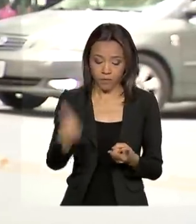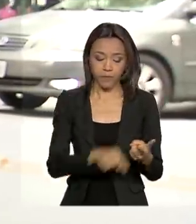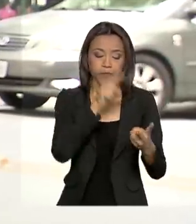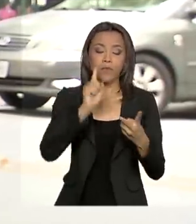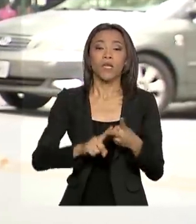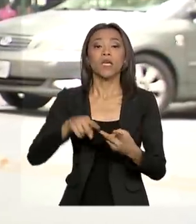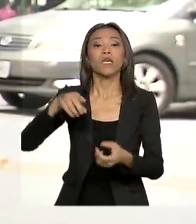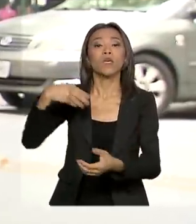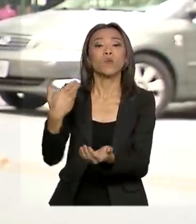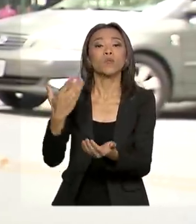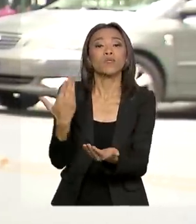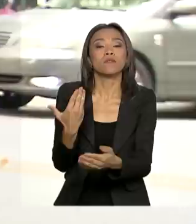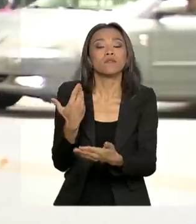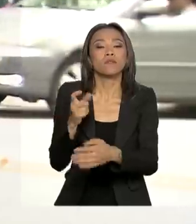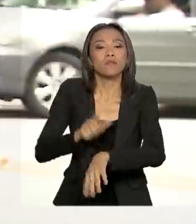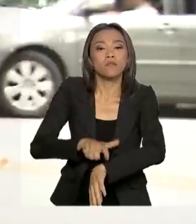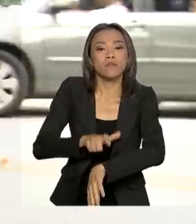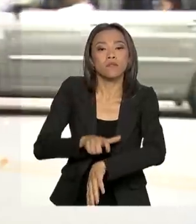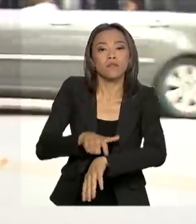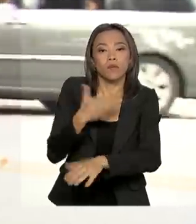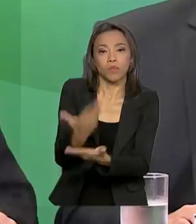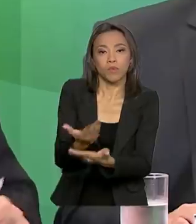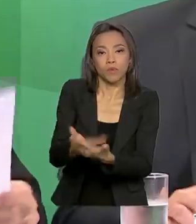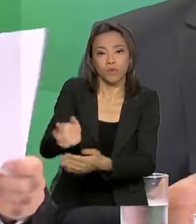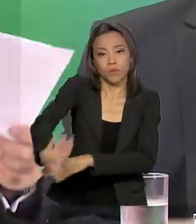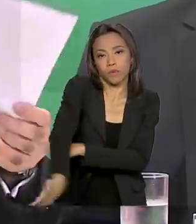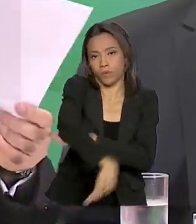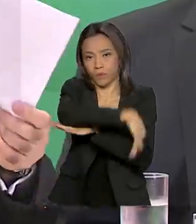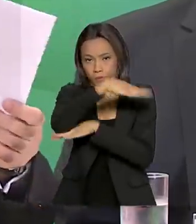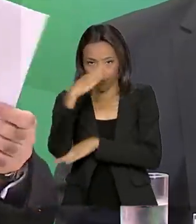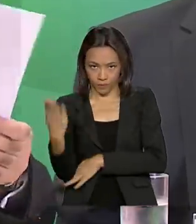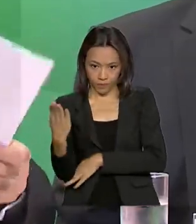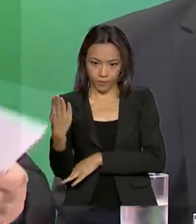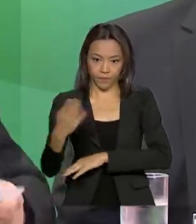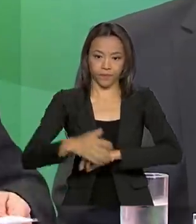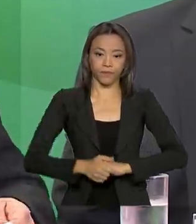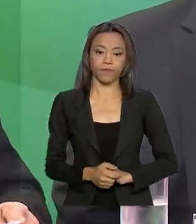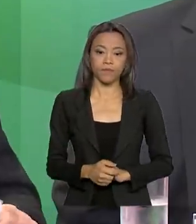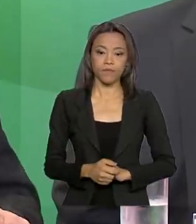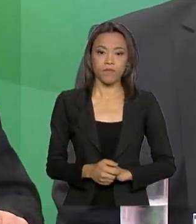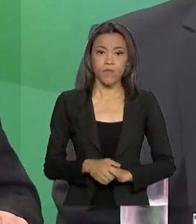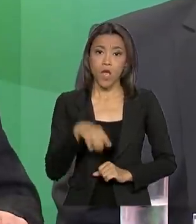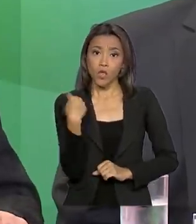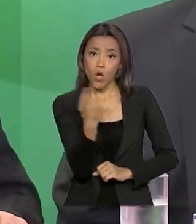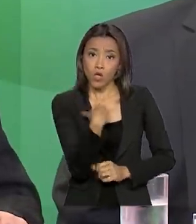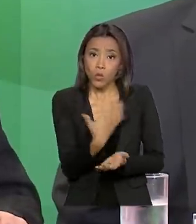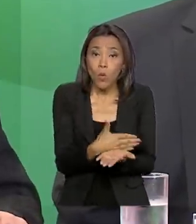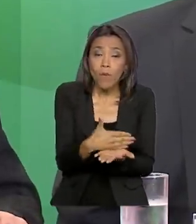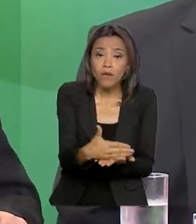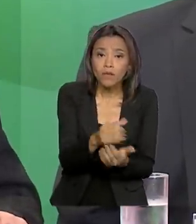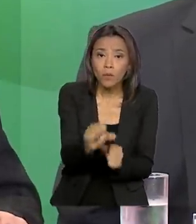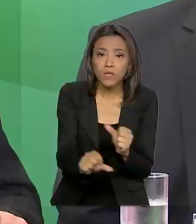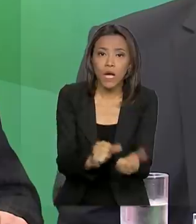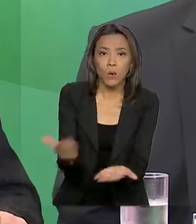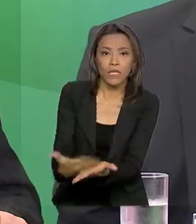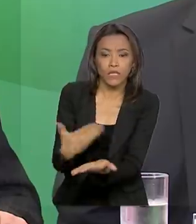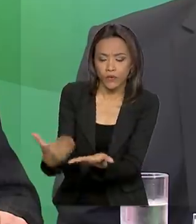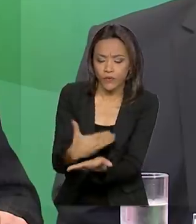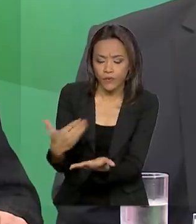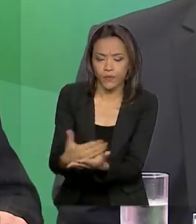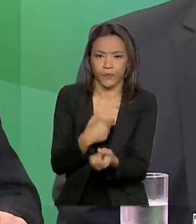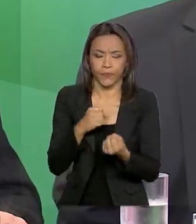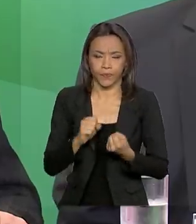integral nos ensinos fundamental e médio. A gente começa a mudar isso com livro didático, com técnicas